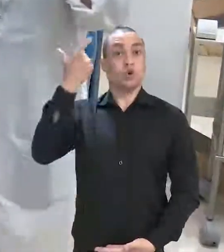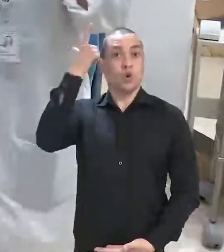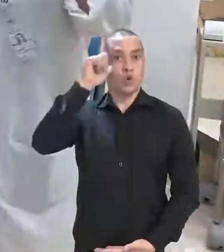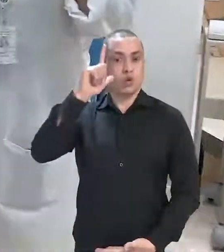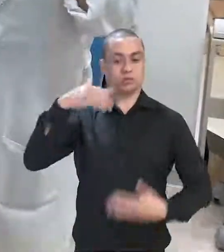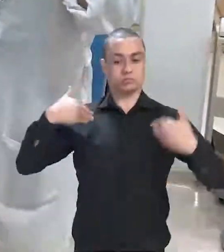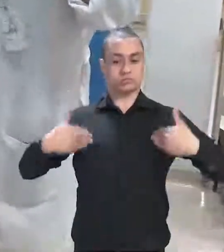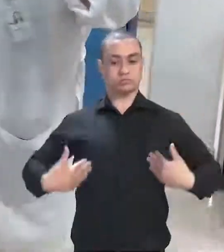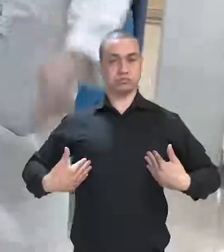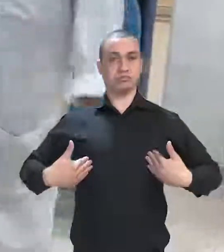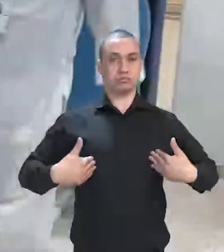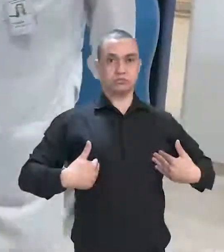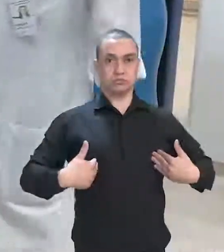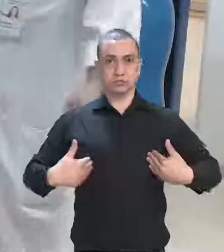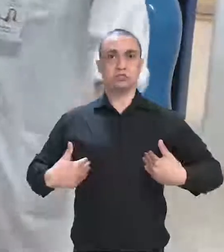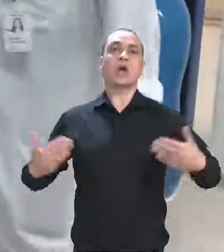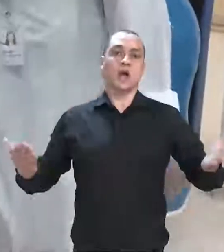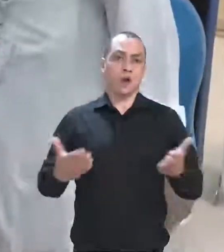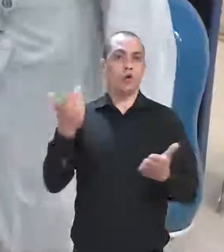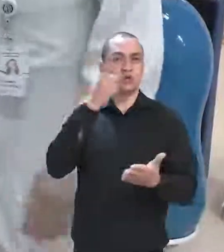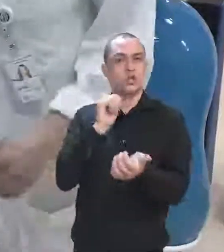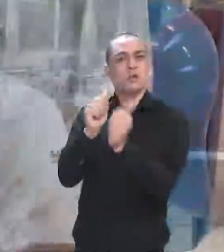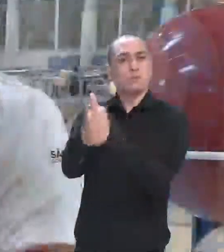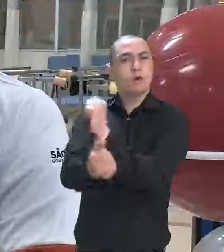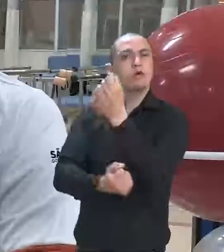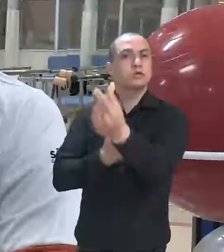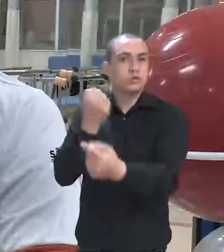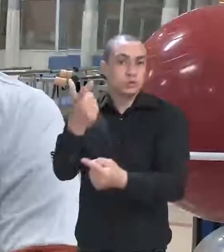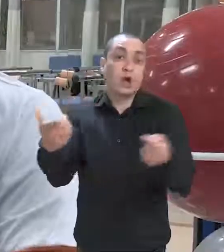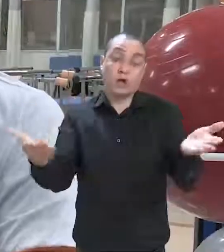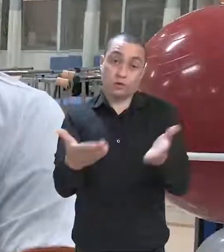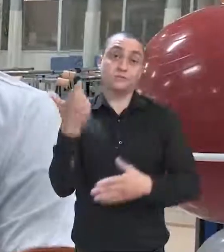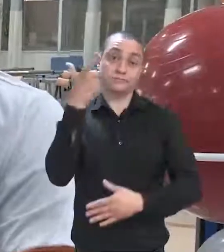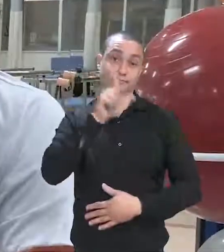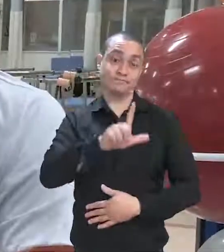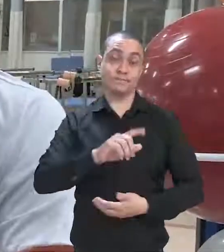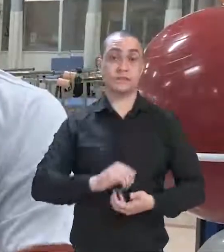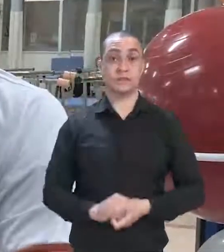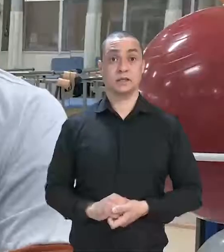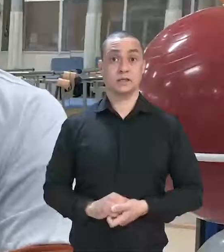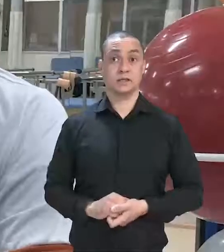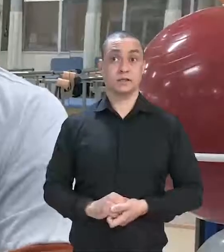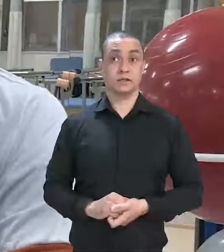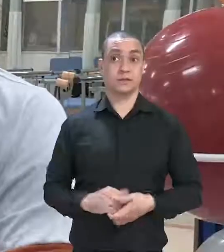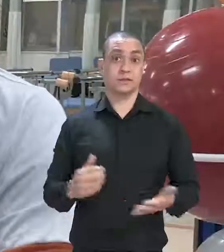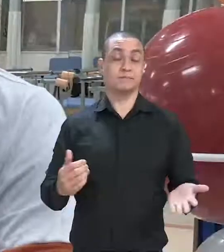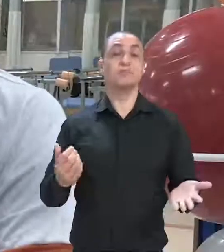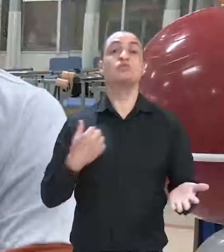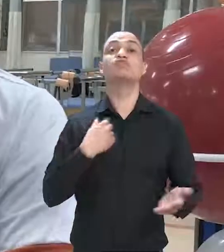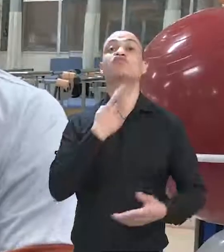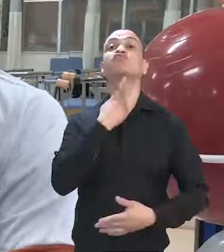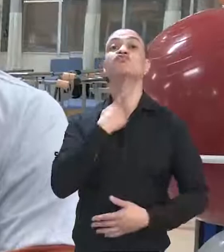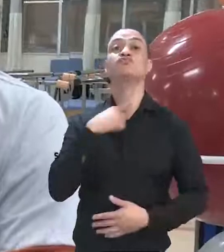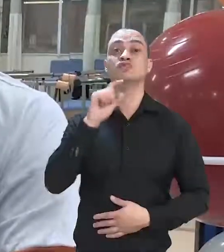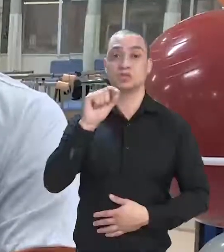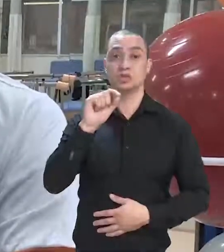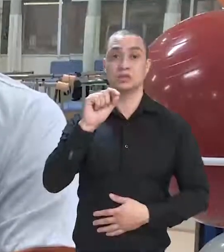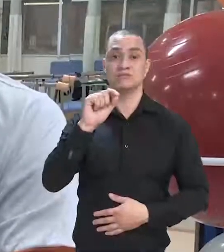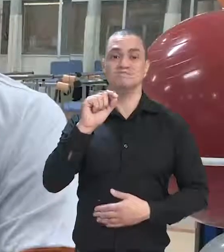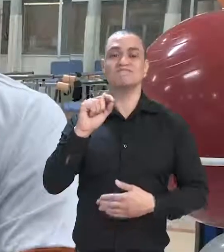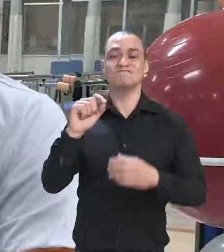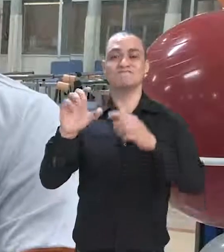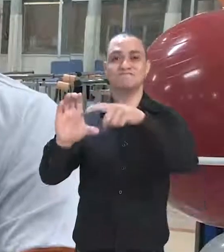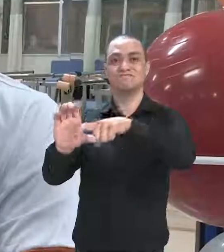normal, ganhei controle de tronco, agora para conseguir praticar meus esportes, o que eu quero,